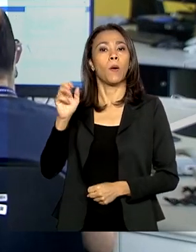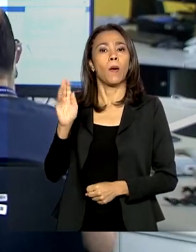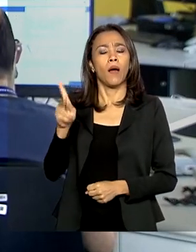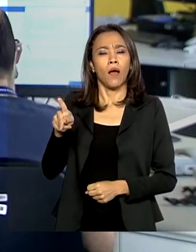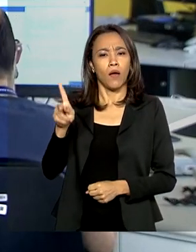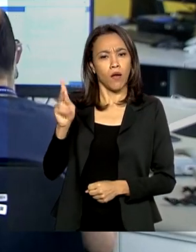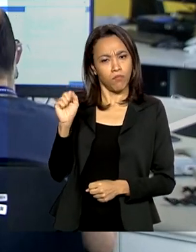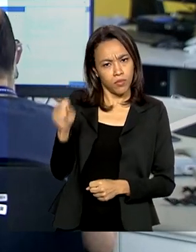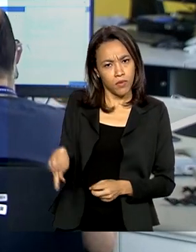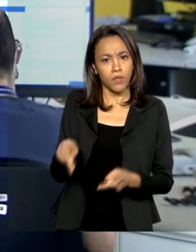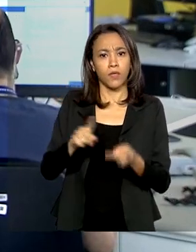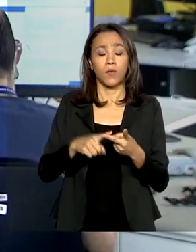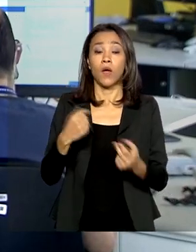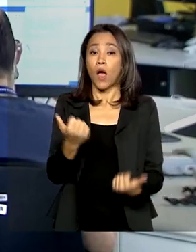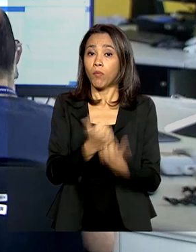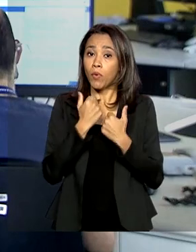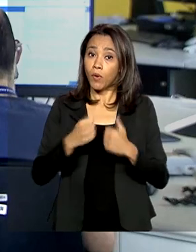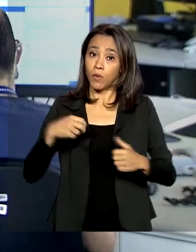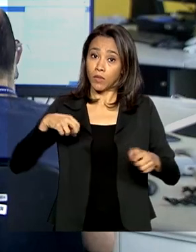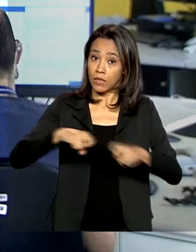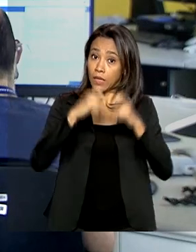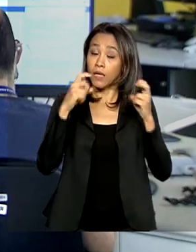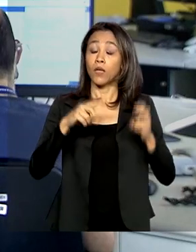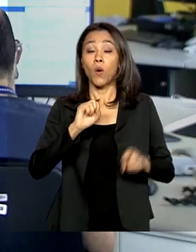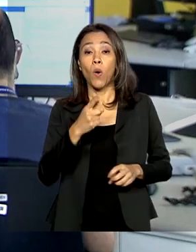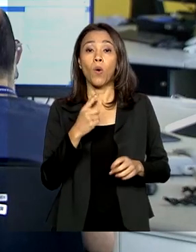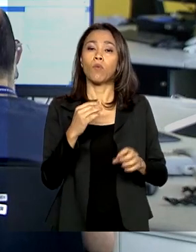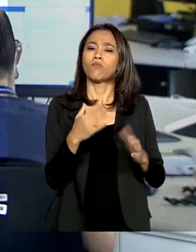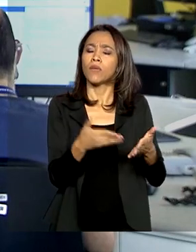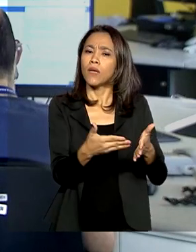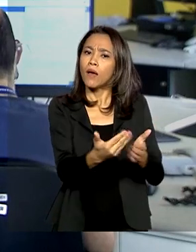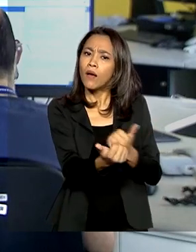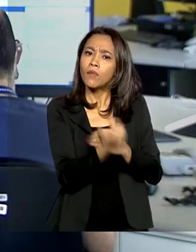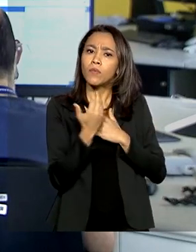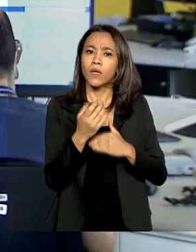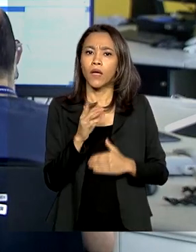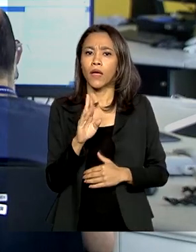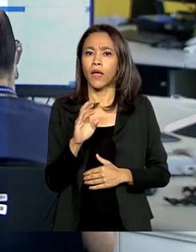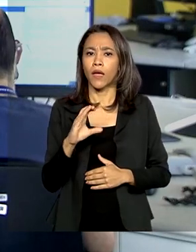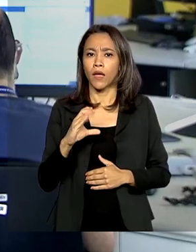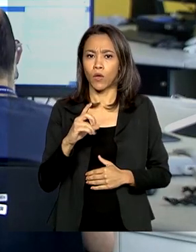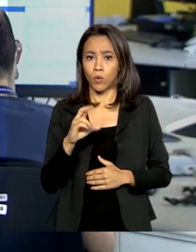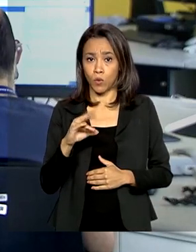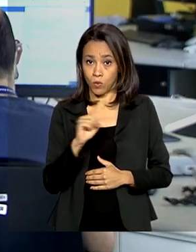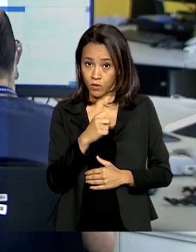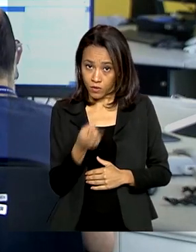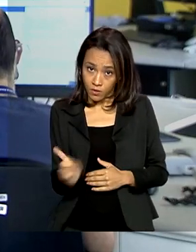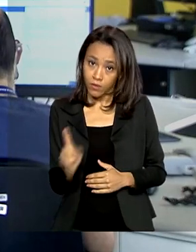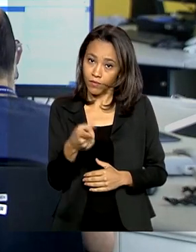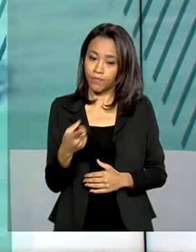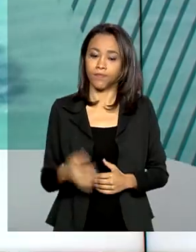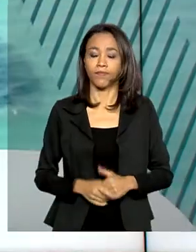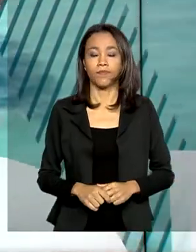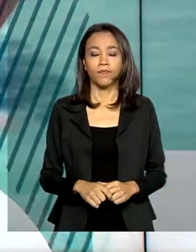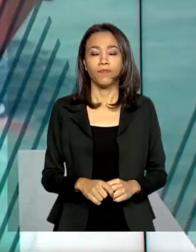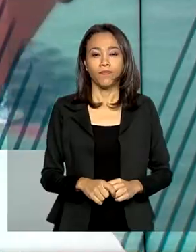auxílio doença, auxílio acidente ou auxílio reclusão. Do Rio de Janeiro, Cláudia Boiunga para o Governo Agora.